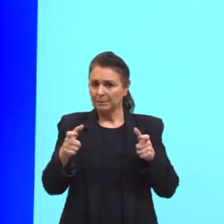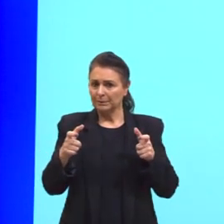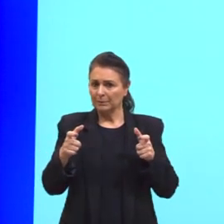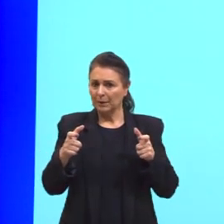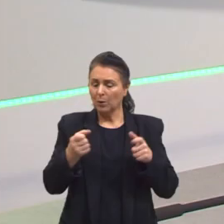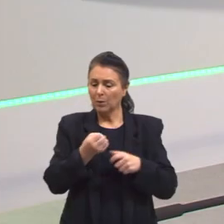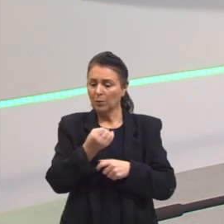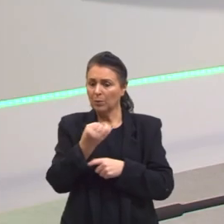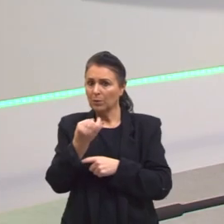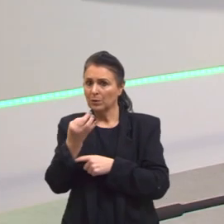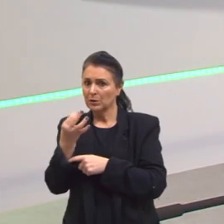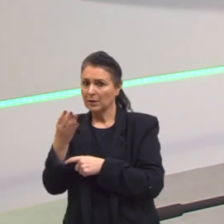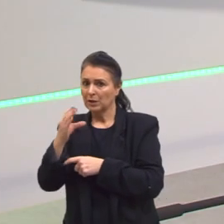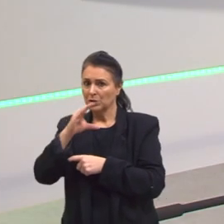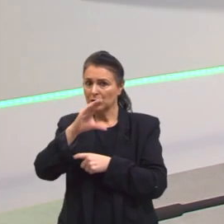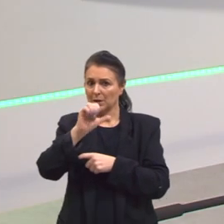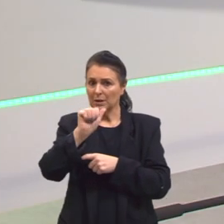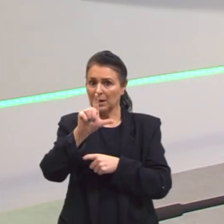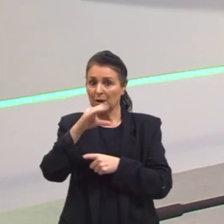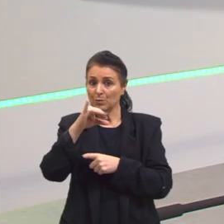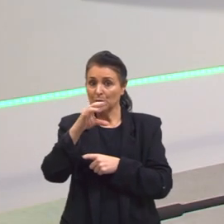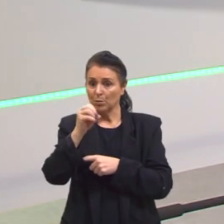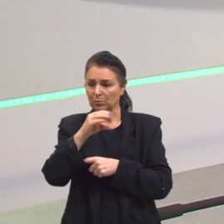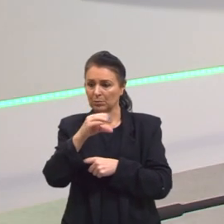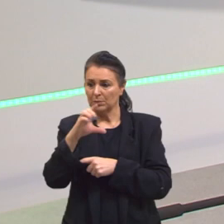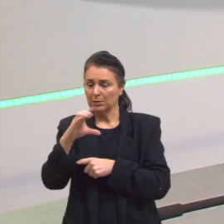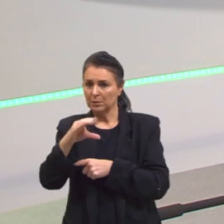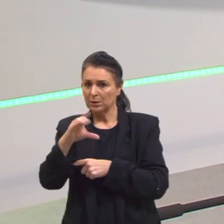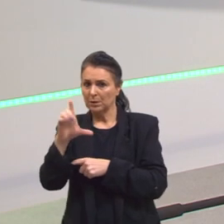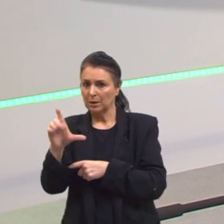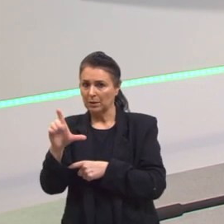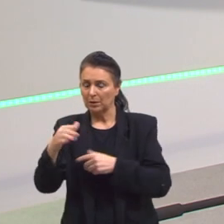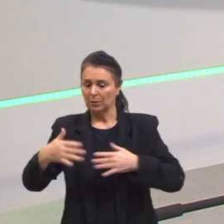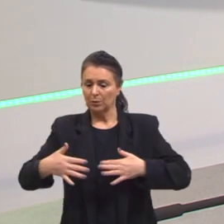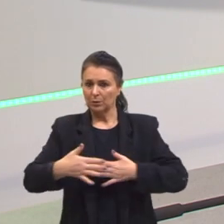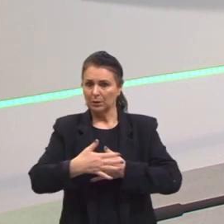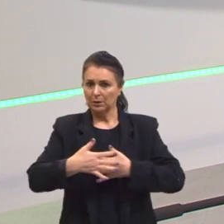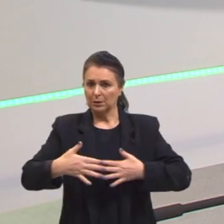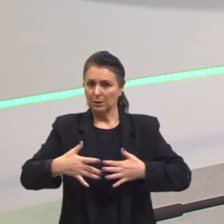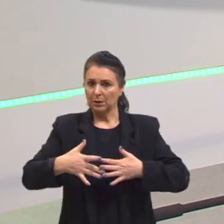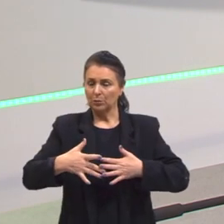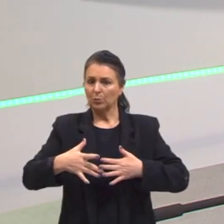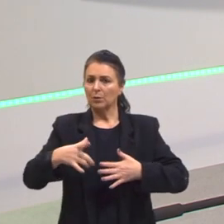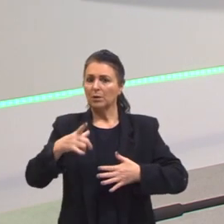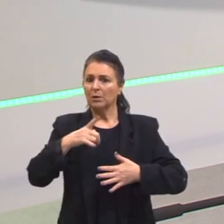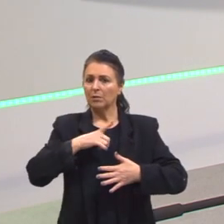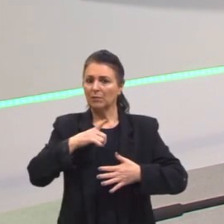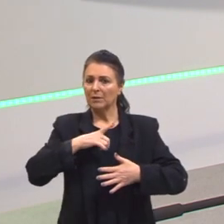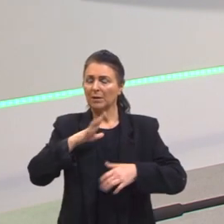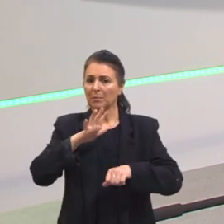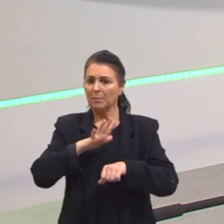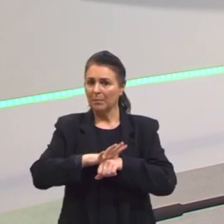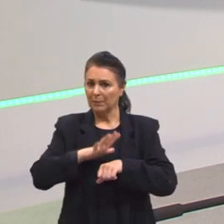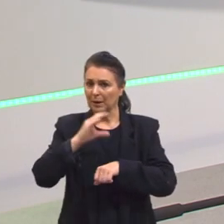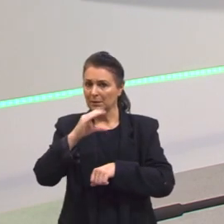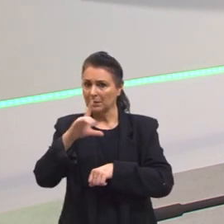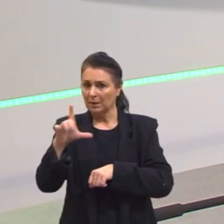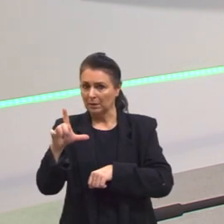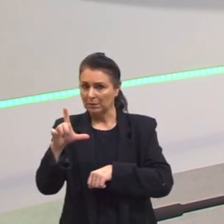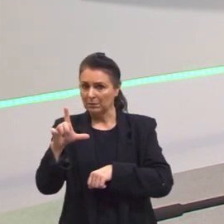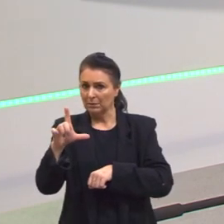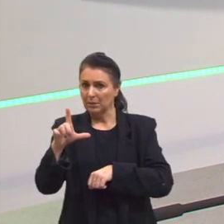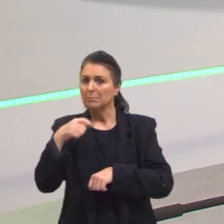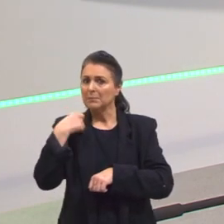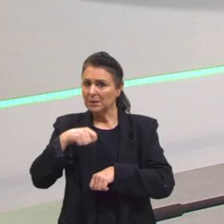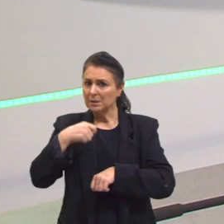quantidade de cálcio acumulado? Qual é o tecido que vai depositar o cálcio ali? Vai guardar o